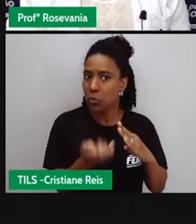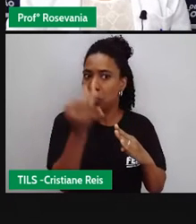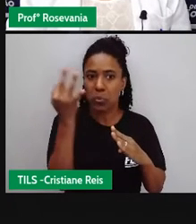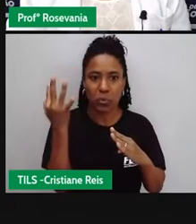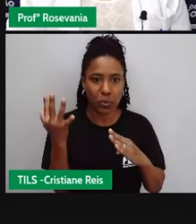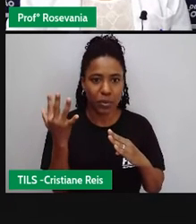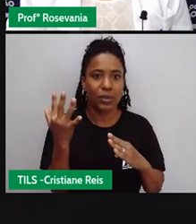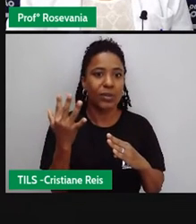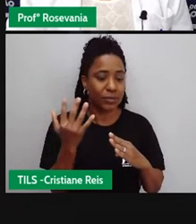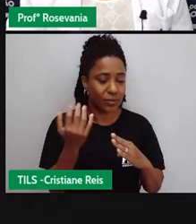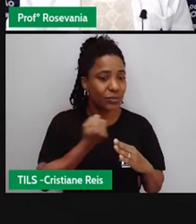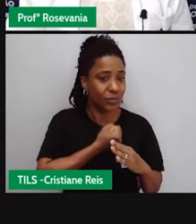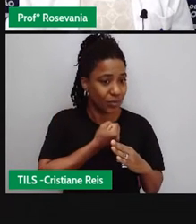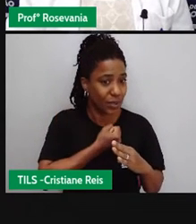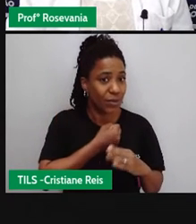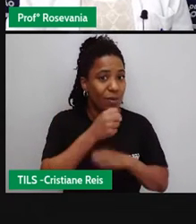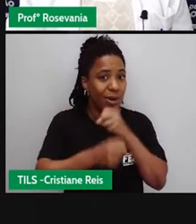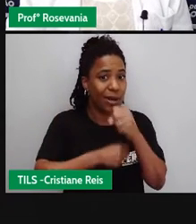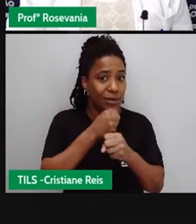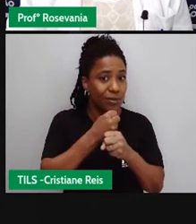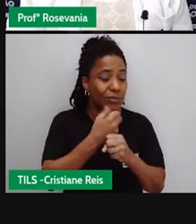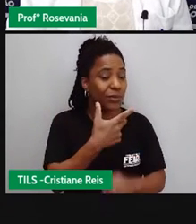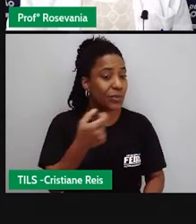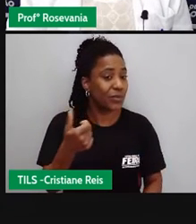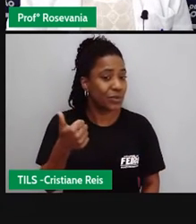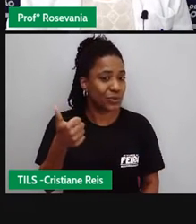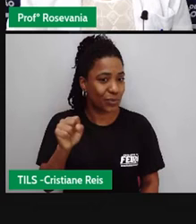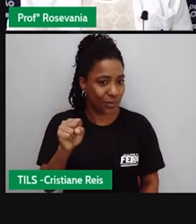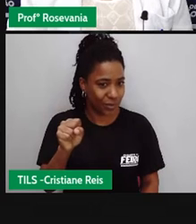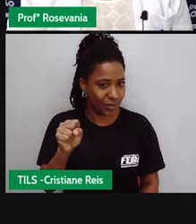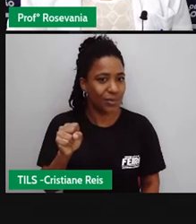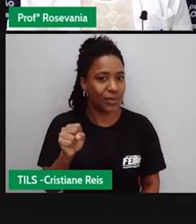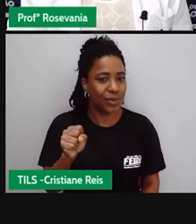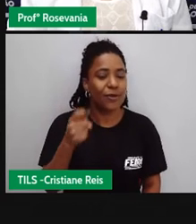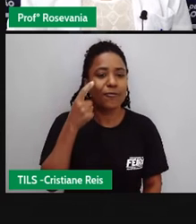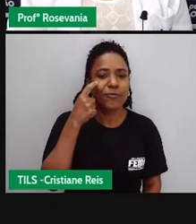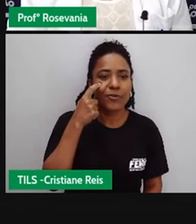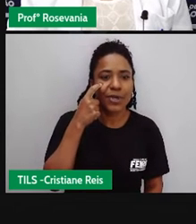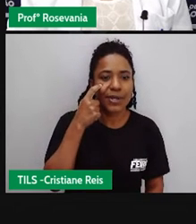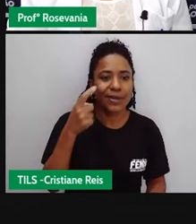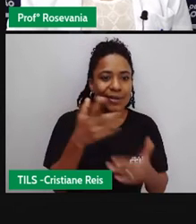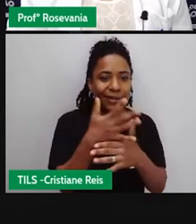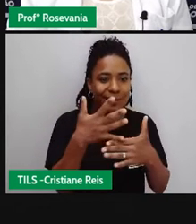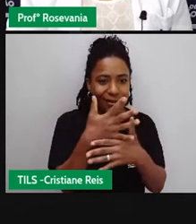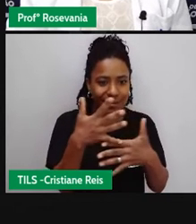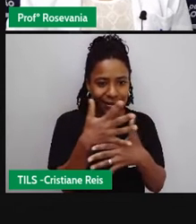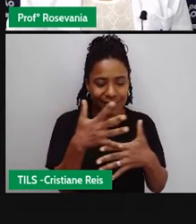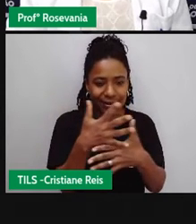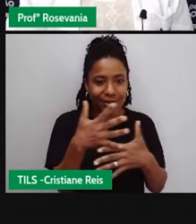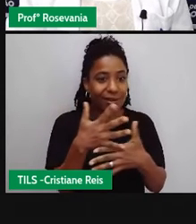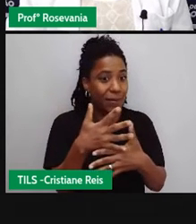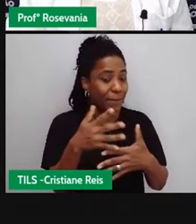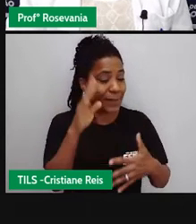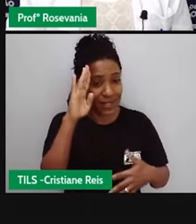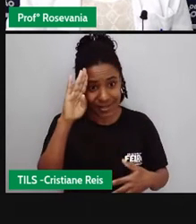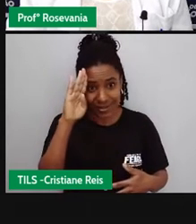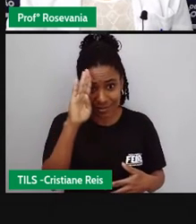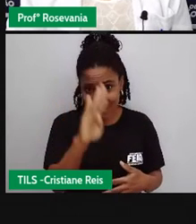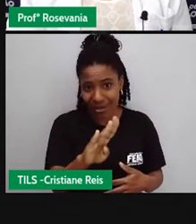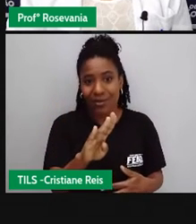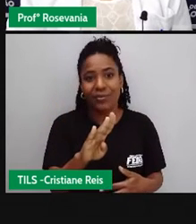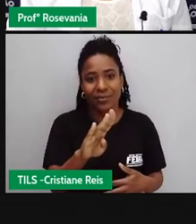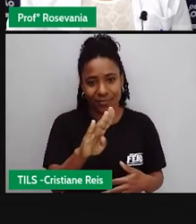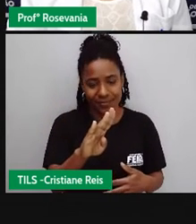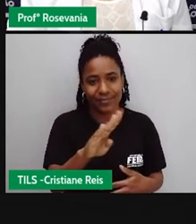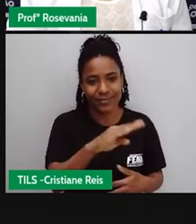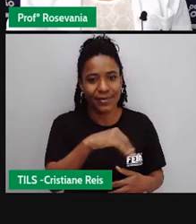2018, né, chamando de novo. A gente percebe que o espaço urbano ainda também vai liderar isso. Fica somente